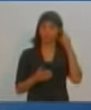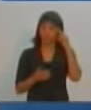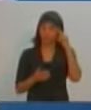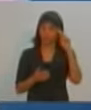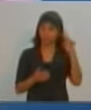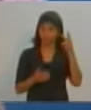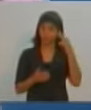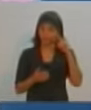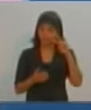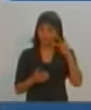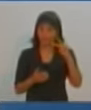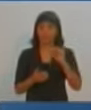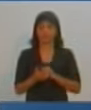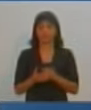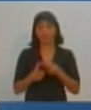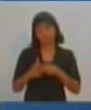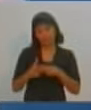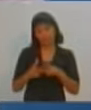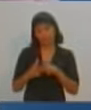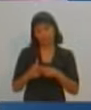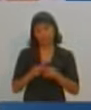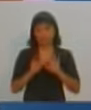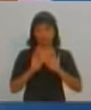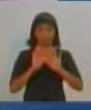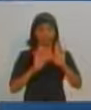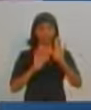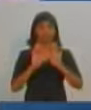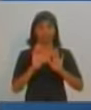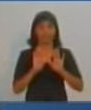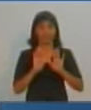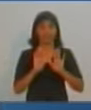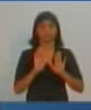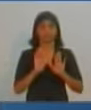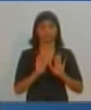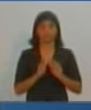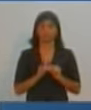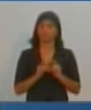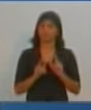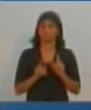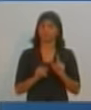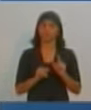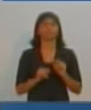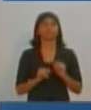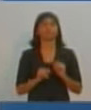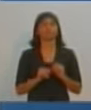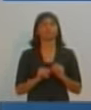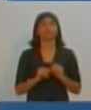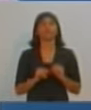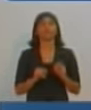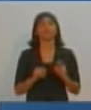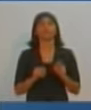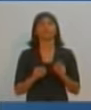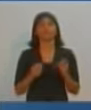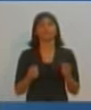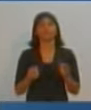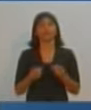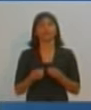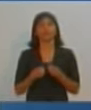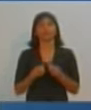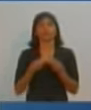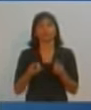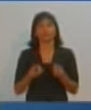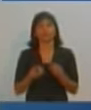problema. Eu quero enfrentar esse problema de frente. Ah, mas você está indo contra o sistema, Zé Lemes. Não, não é isso. Nós só estamos a favor